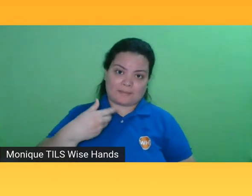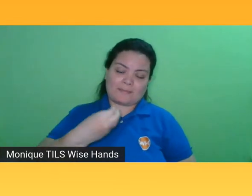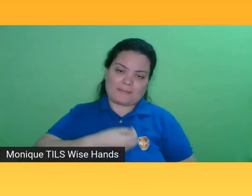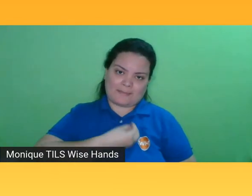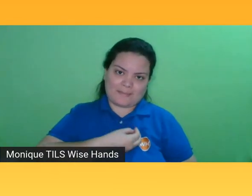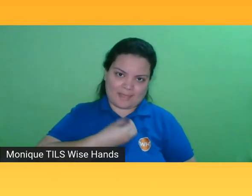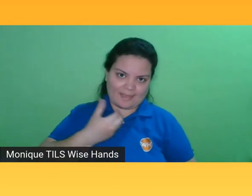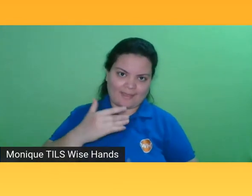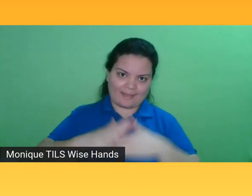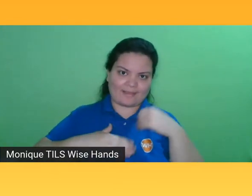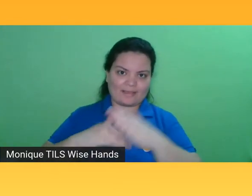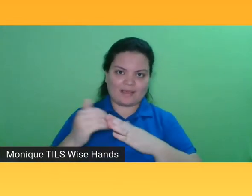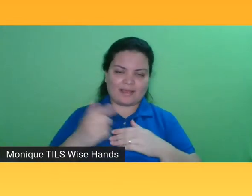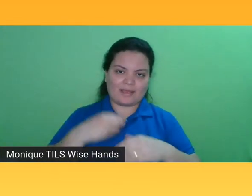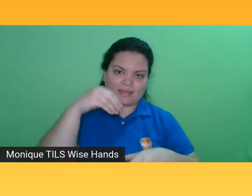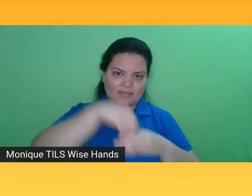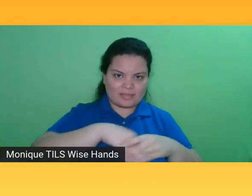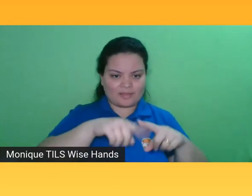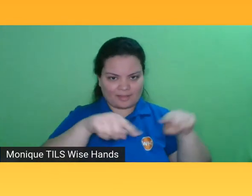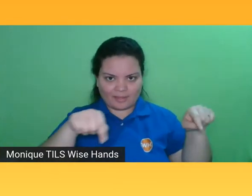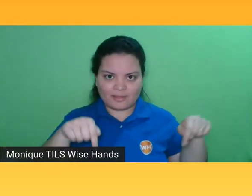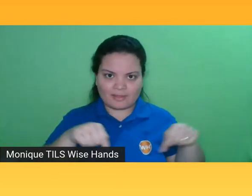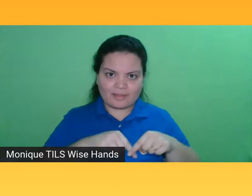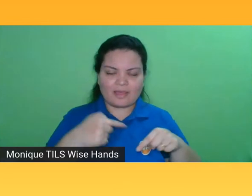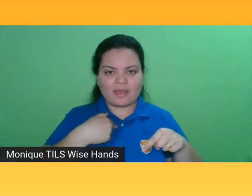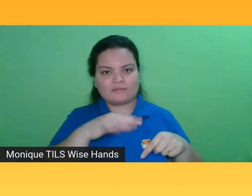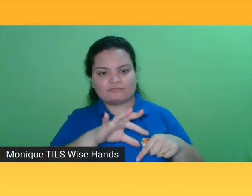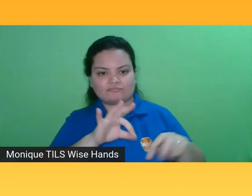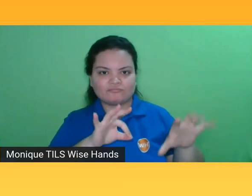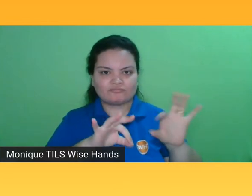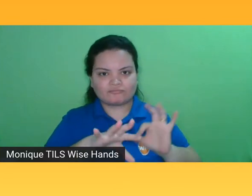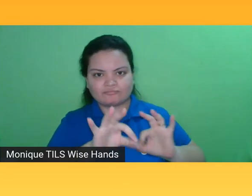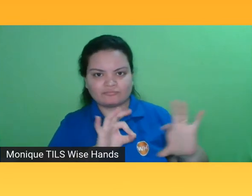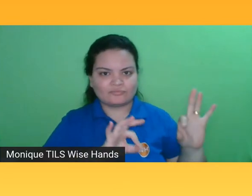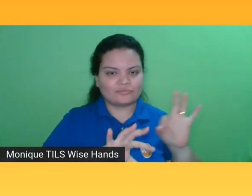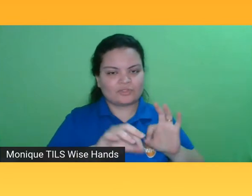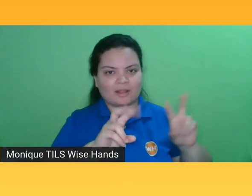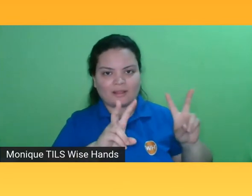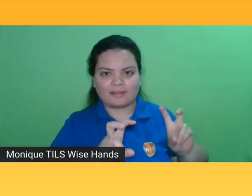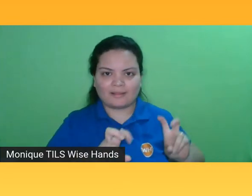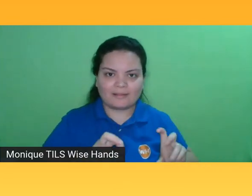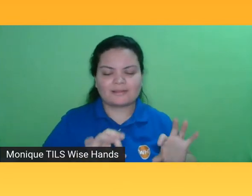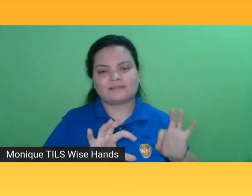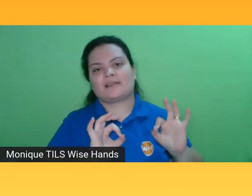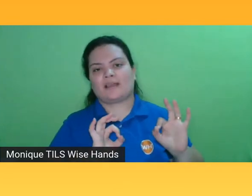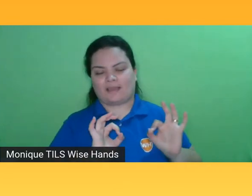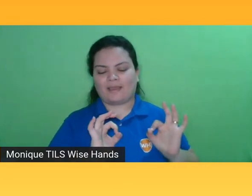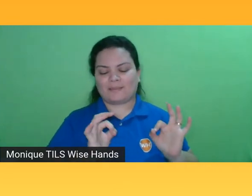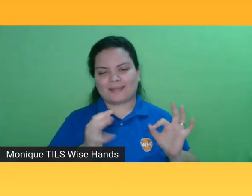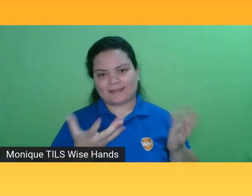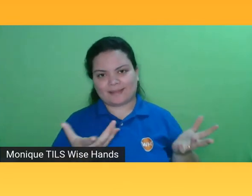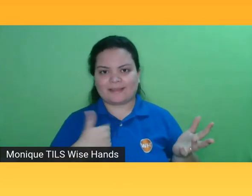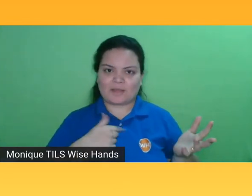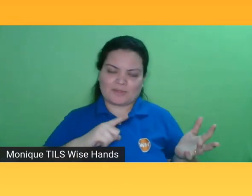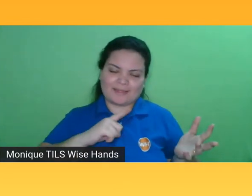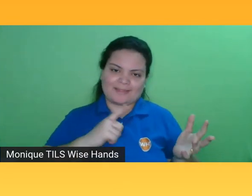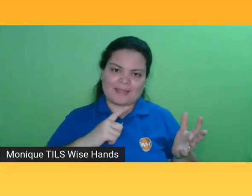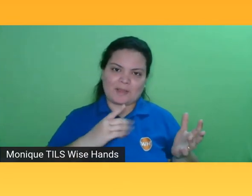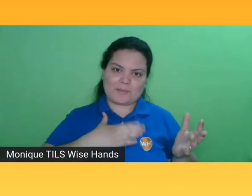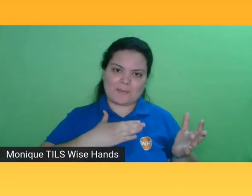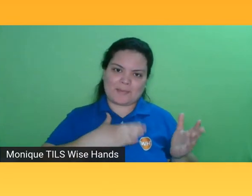produção editorial dos livros dentro das editoras, então, tenho aí no meu portfólio